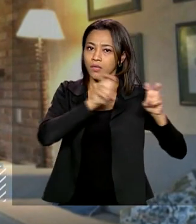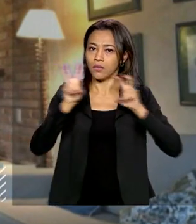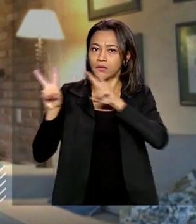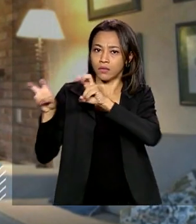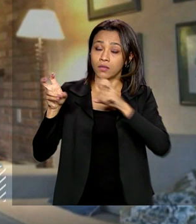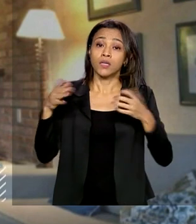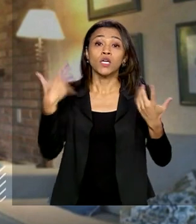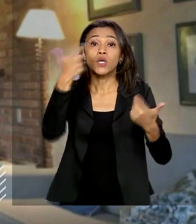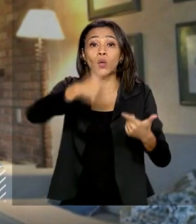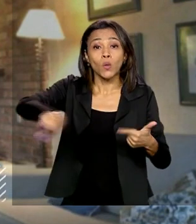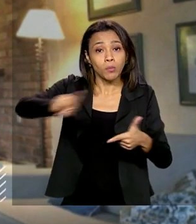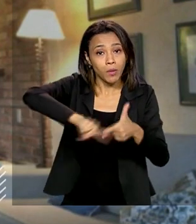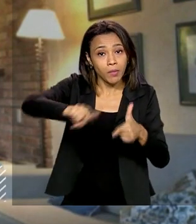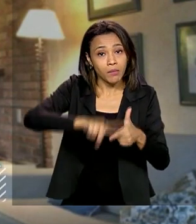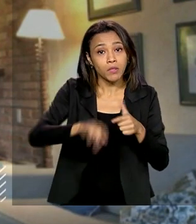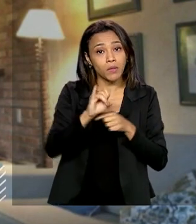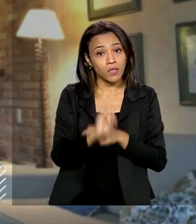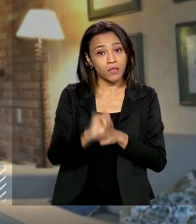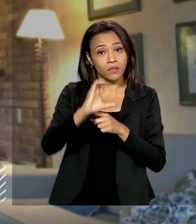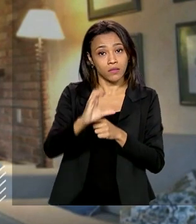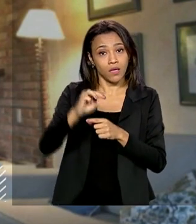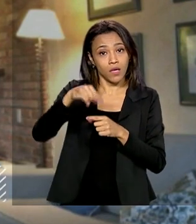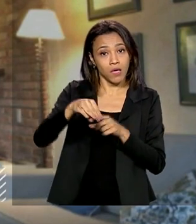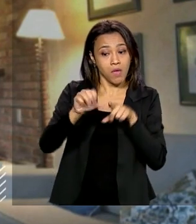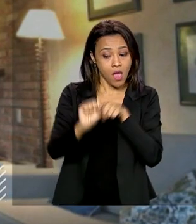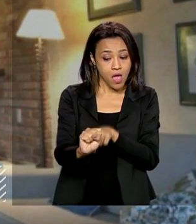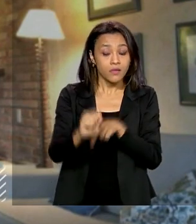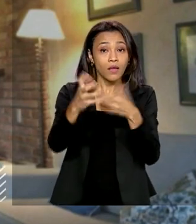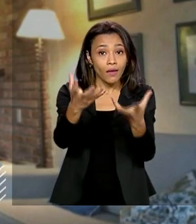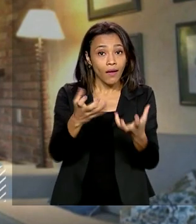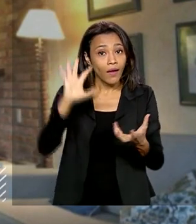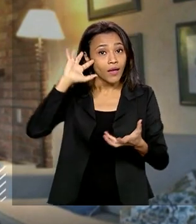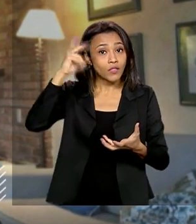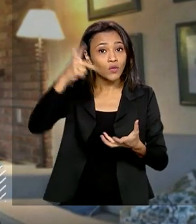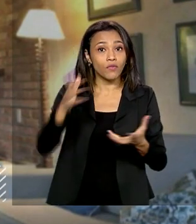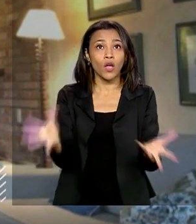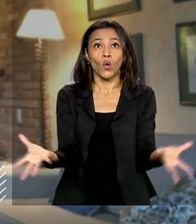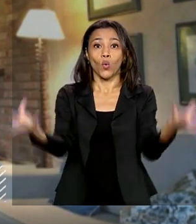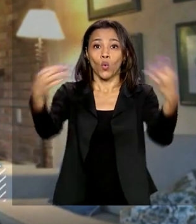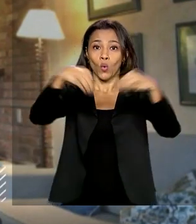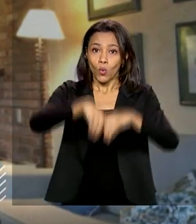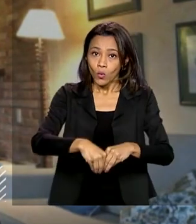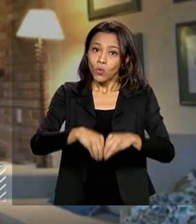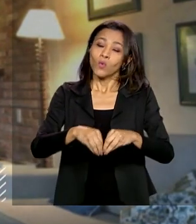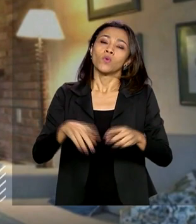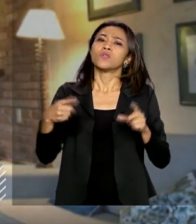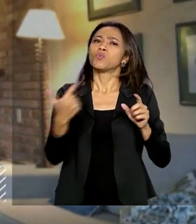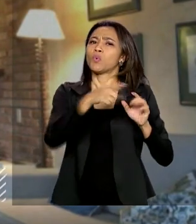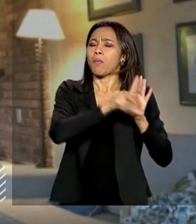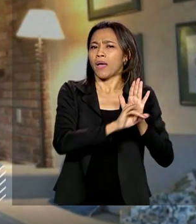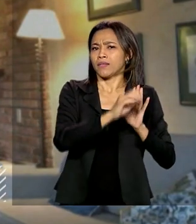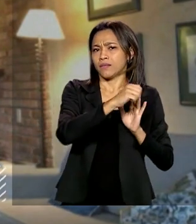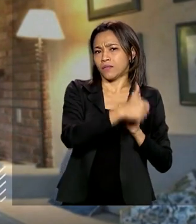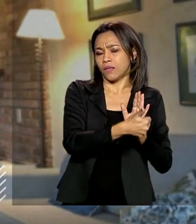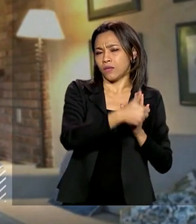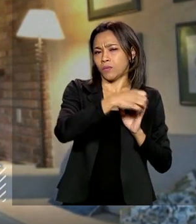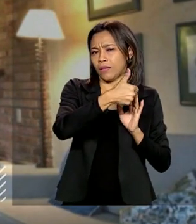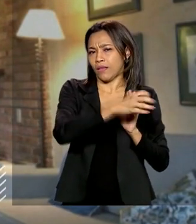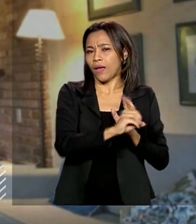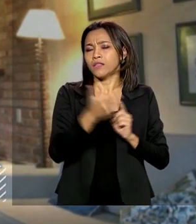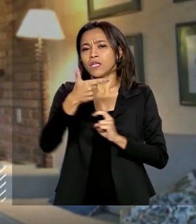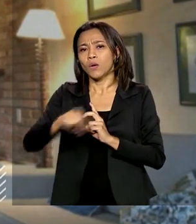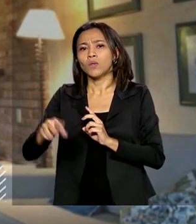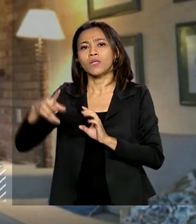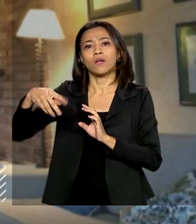problema do ICMS, que eles querem resolver com a unificação do tributo, tanto na PEC 110 como na PEC 45,